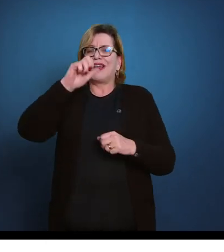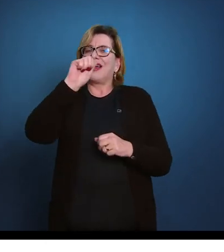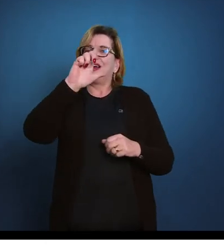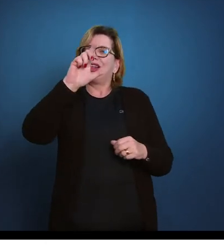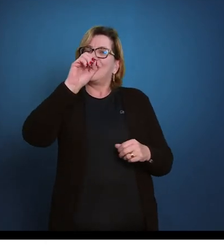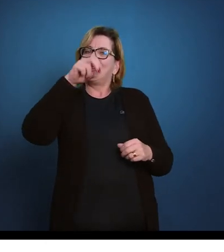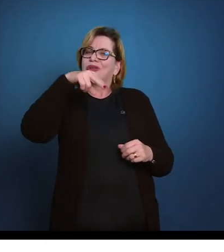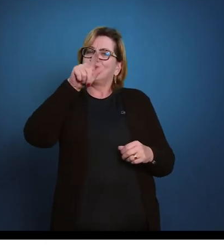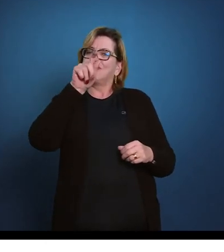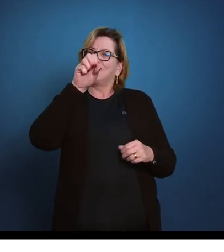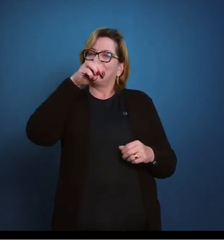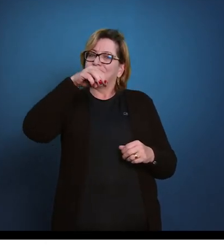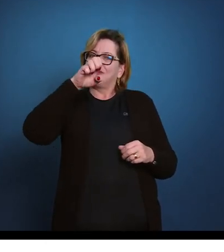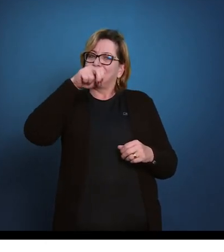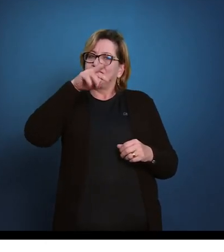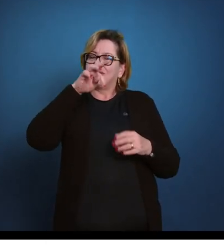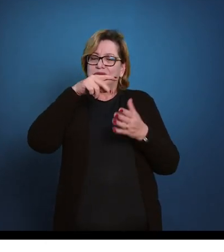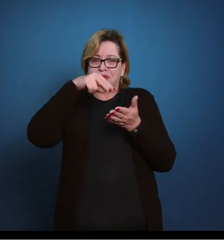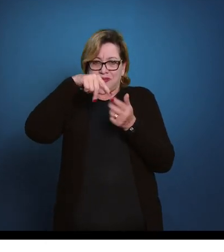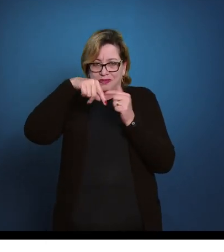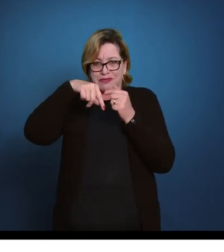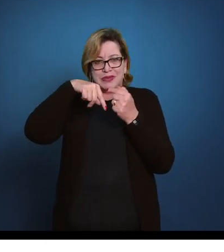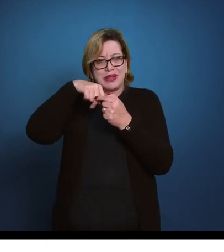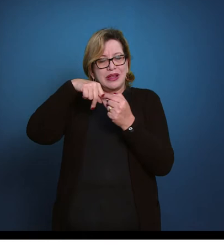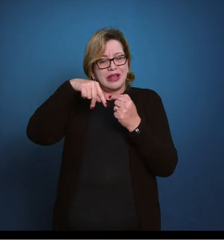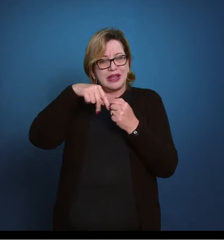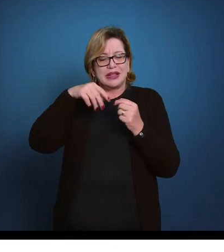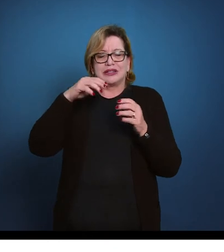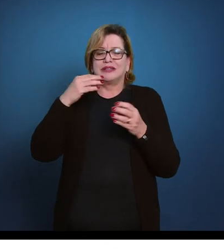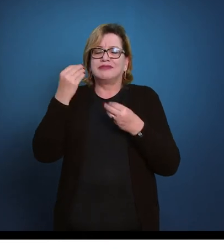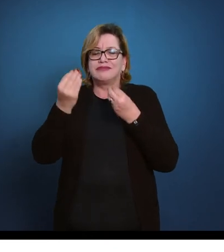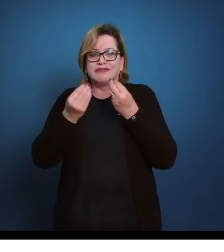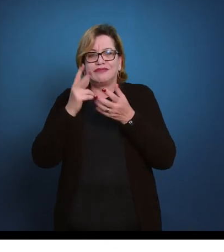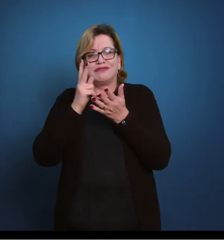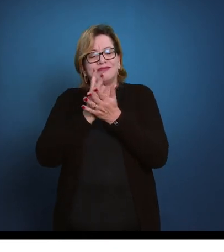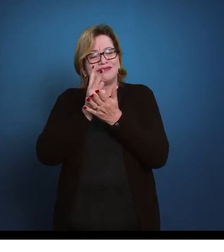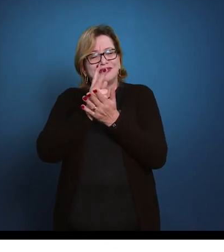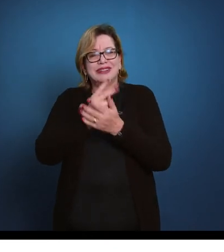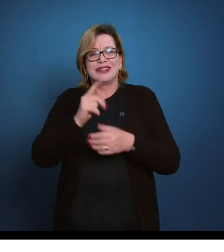as pernas, parte da coxa.